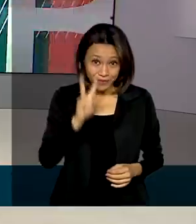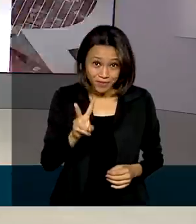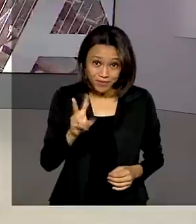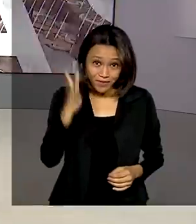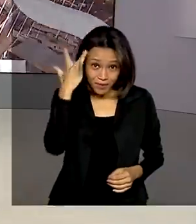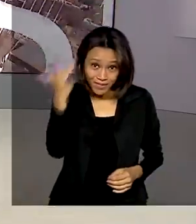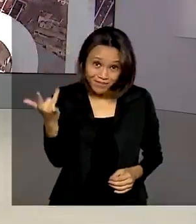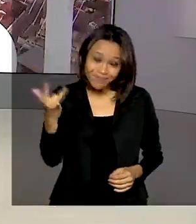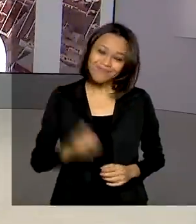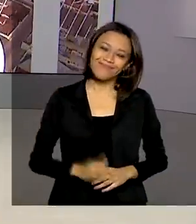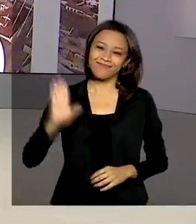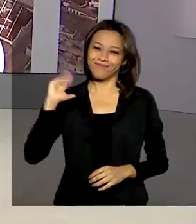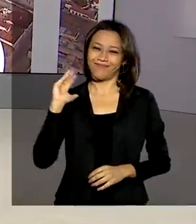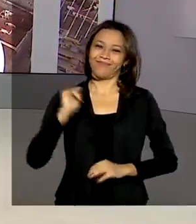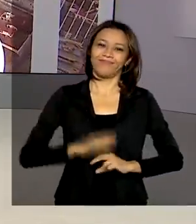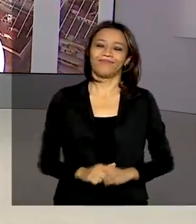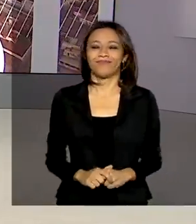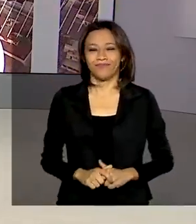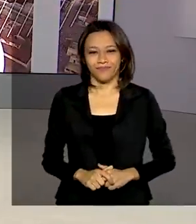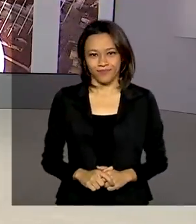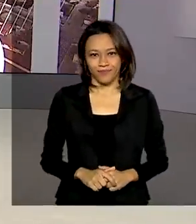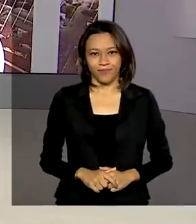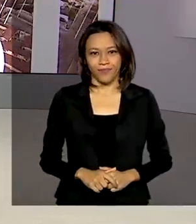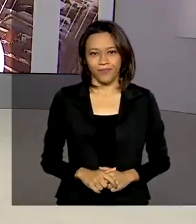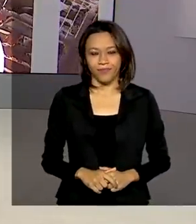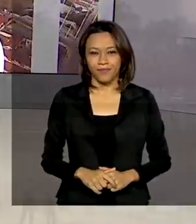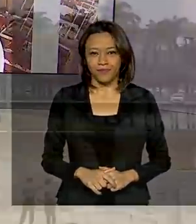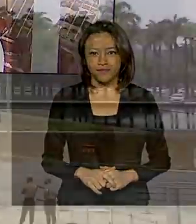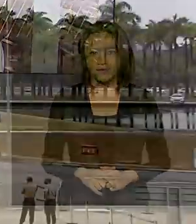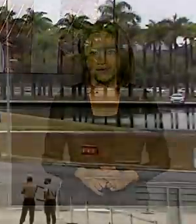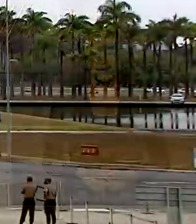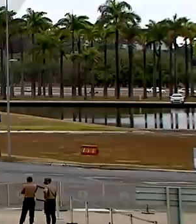vemos amanhã. Até lá. Tchau. Tchau.